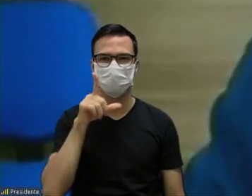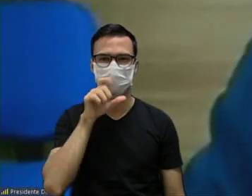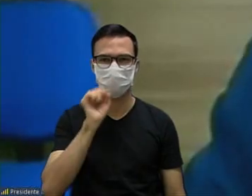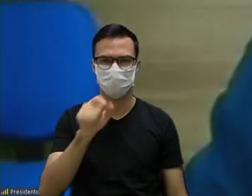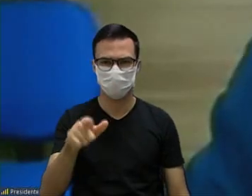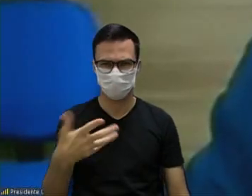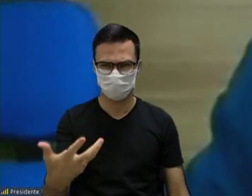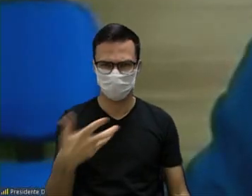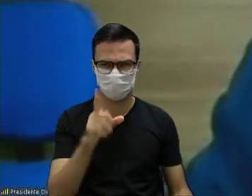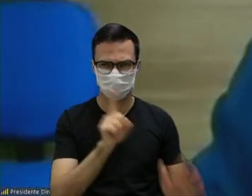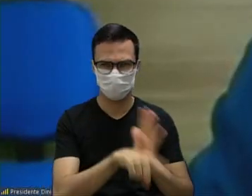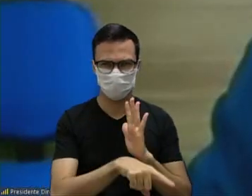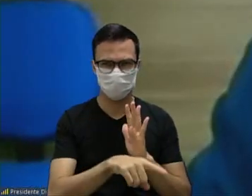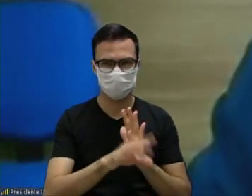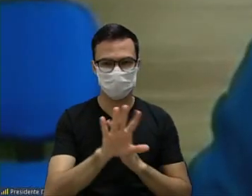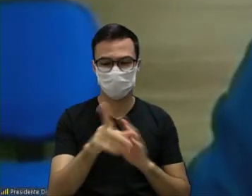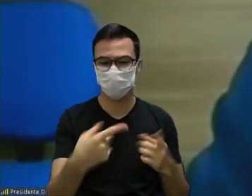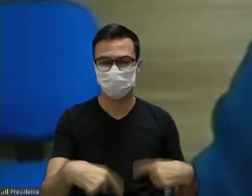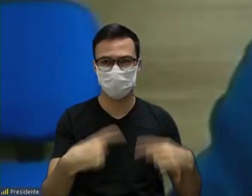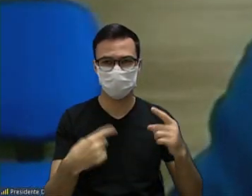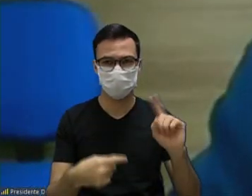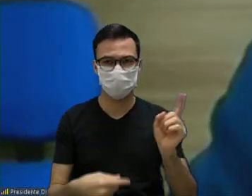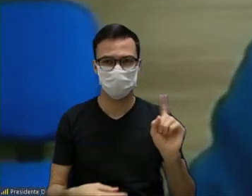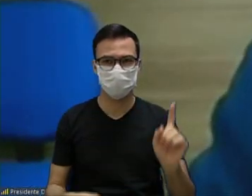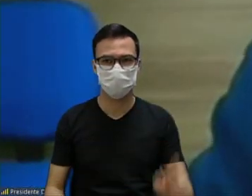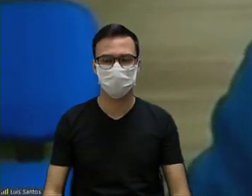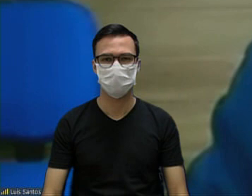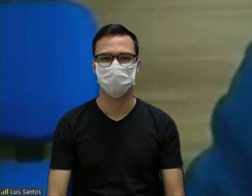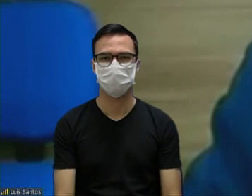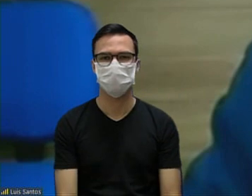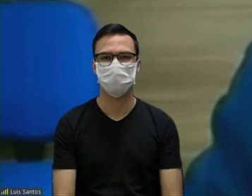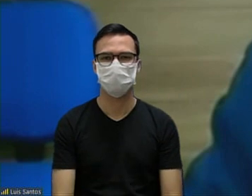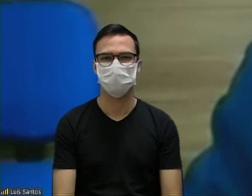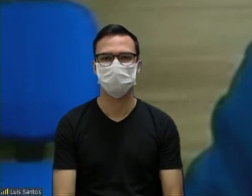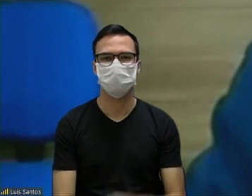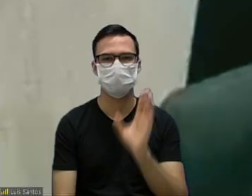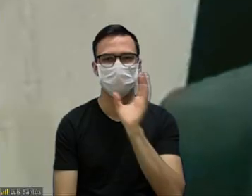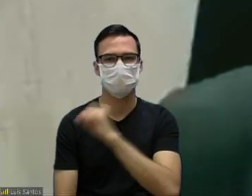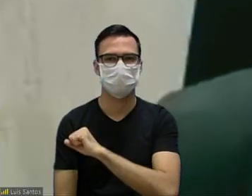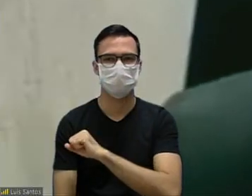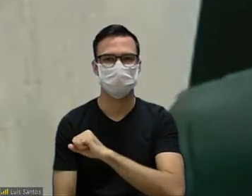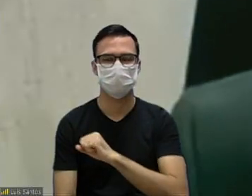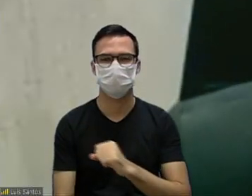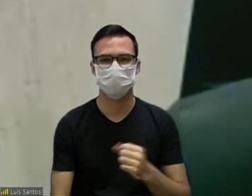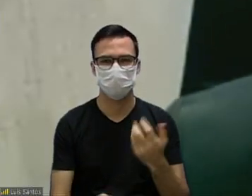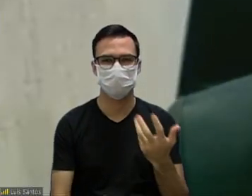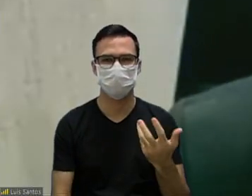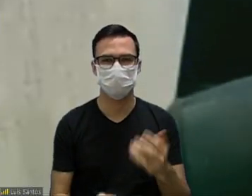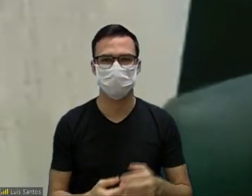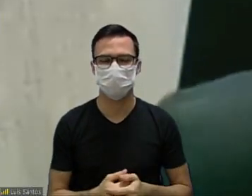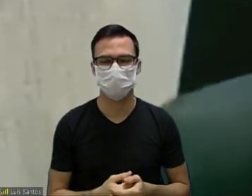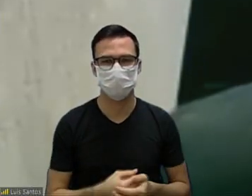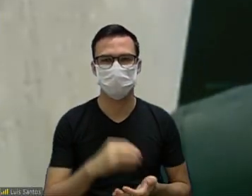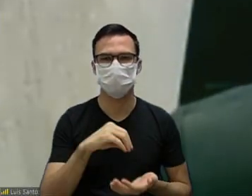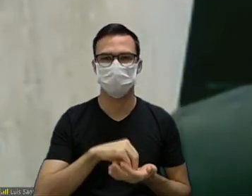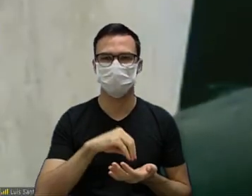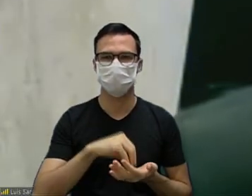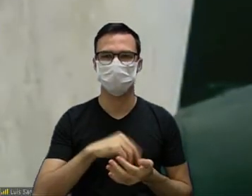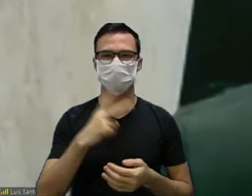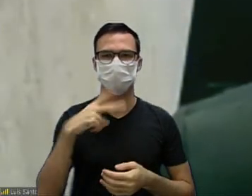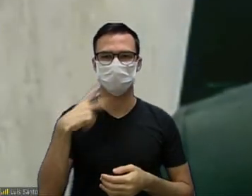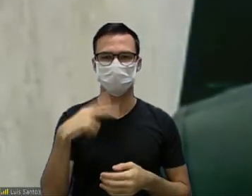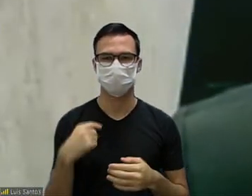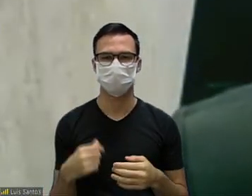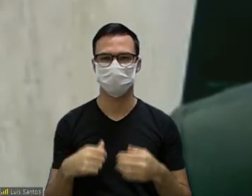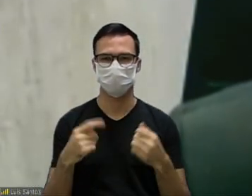observação vereador só para a gente não discutir não rapidinho é só fazer menção faltou o vereador Fausto espero